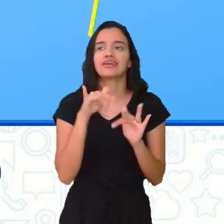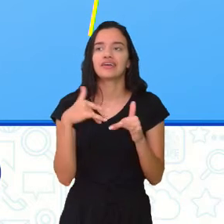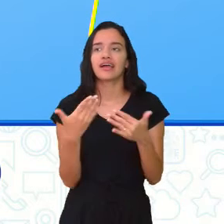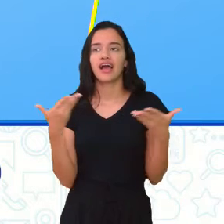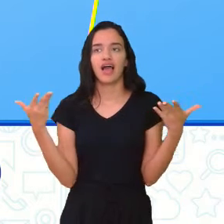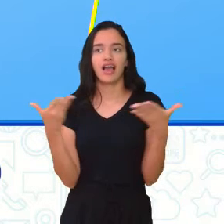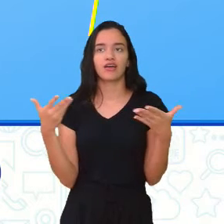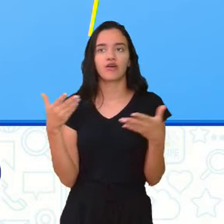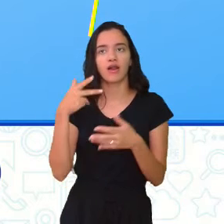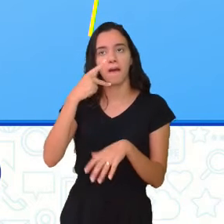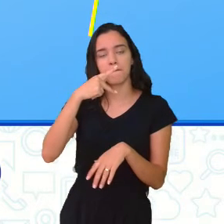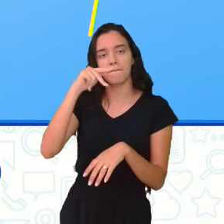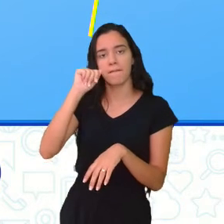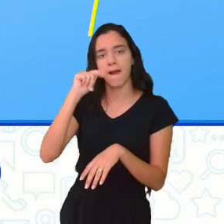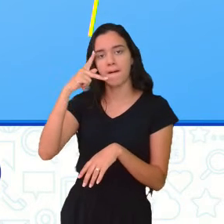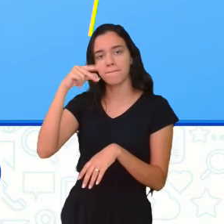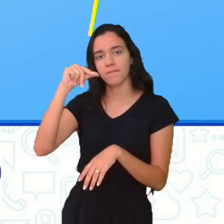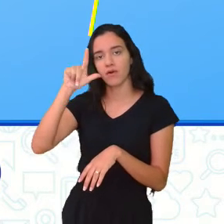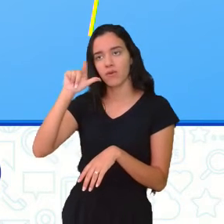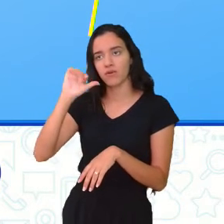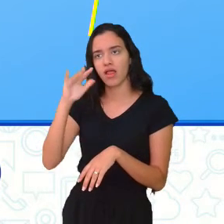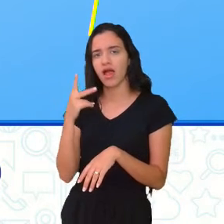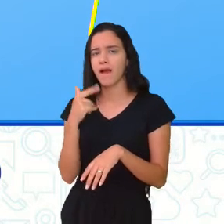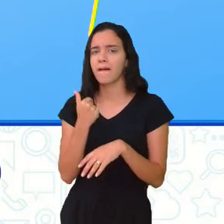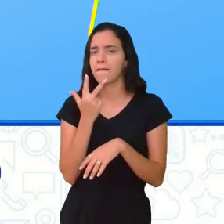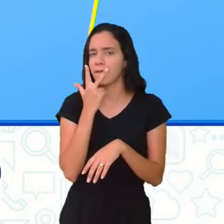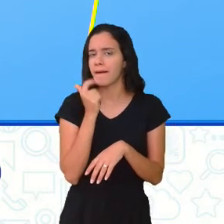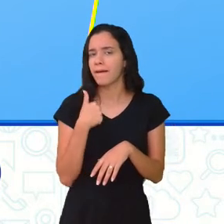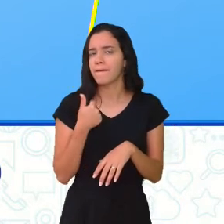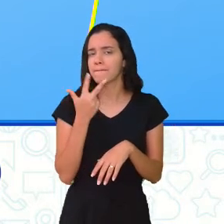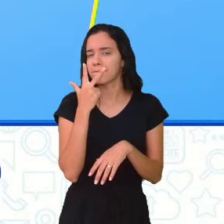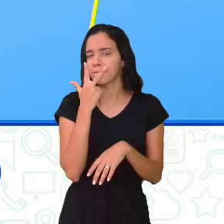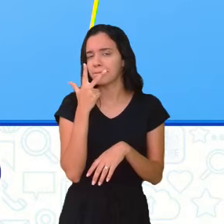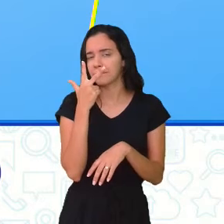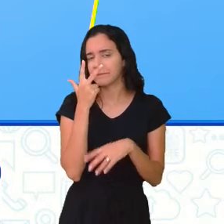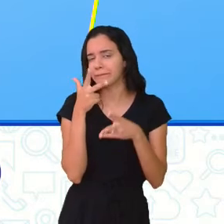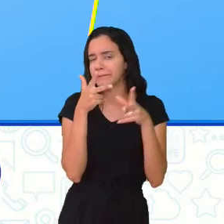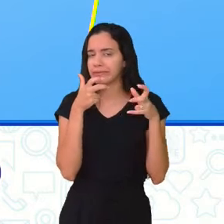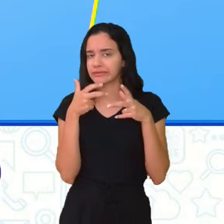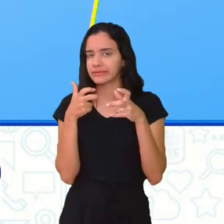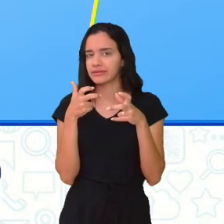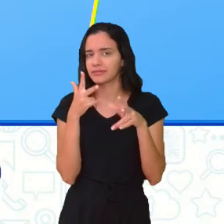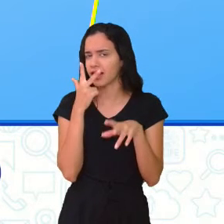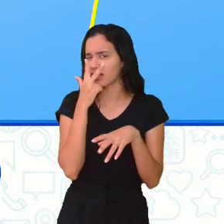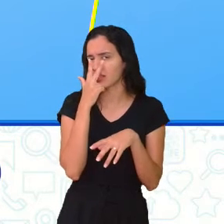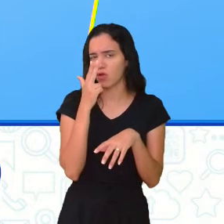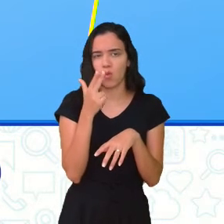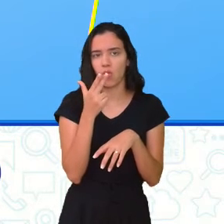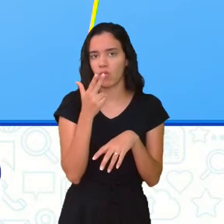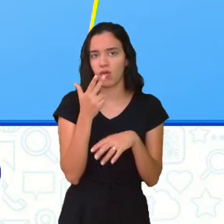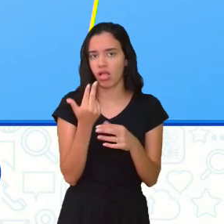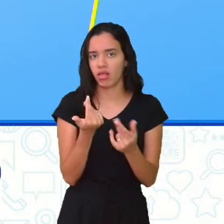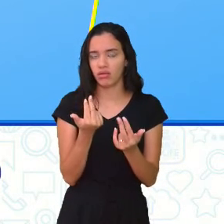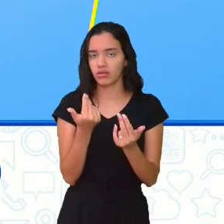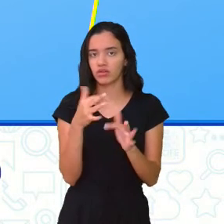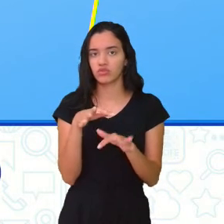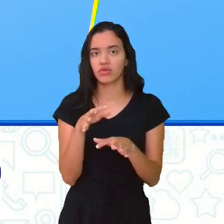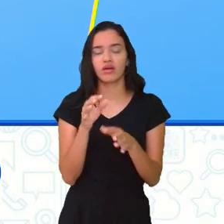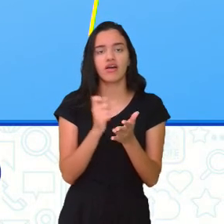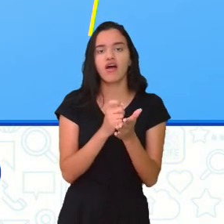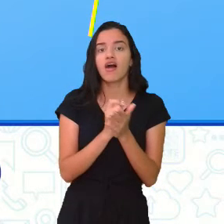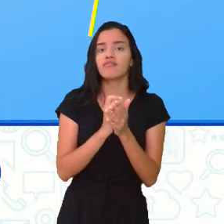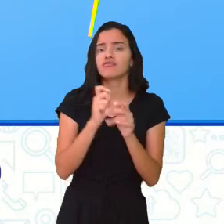papola, dá para perceber que não é uma simetria matemática, não dá para fazer exatamente,